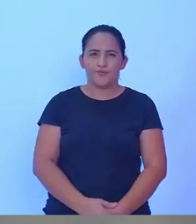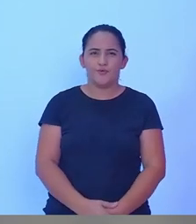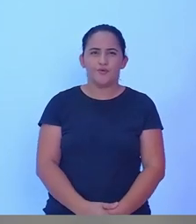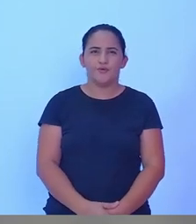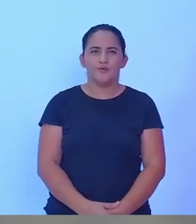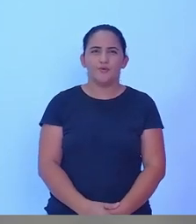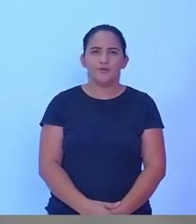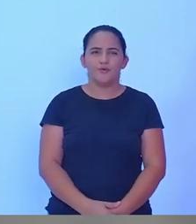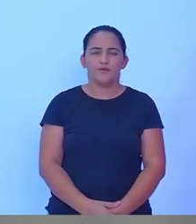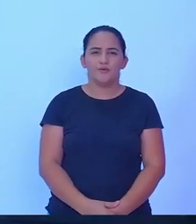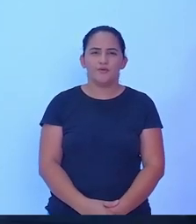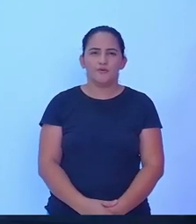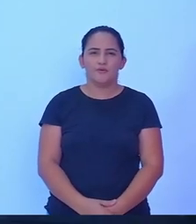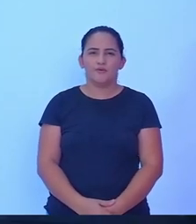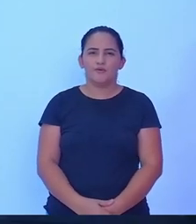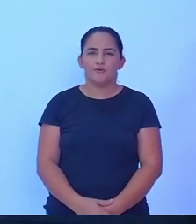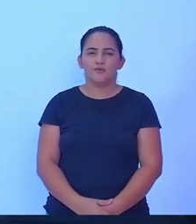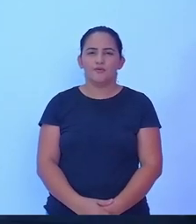questionamento.